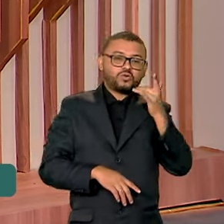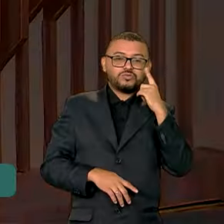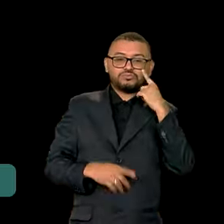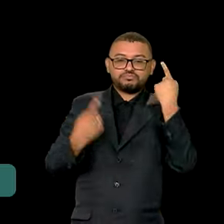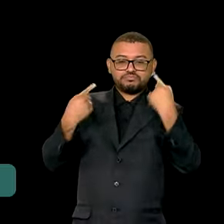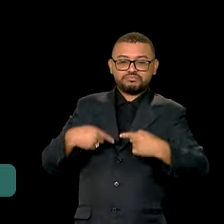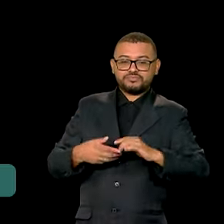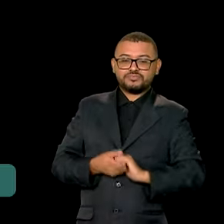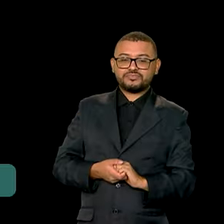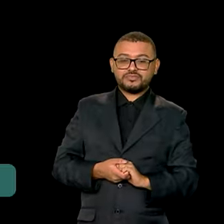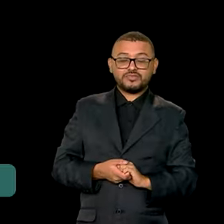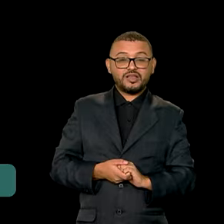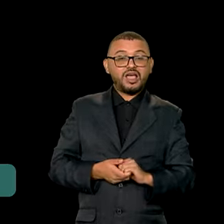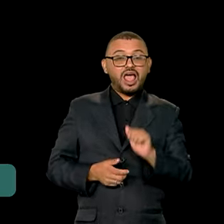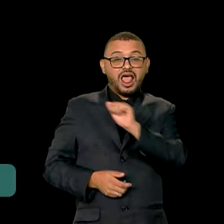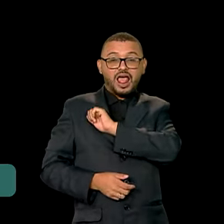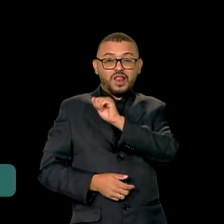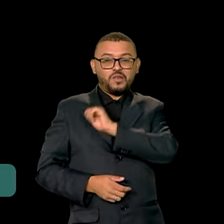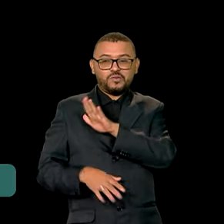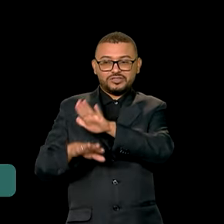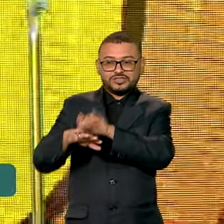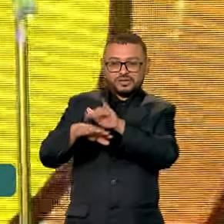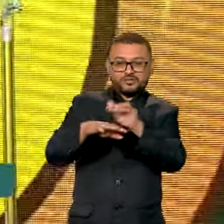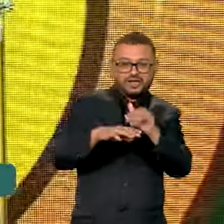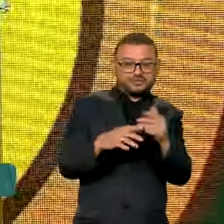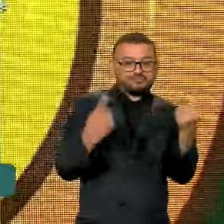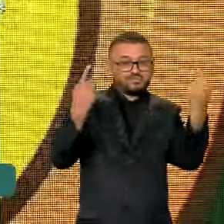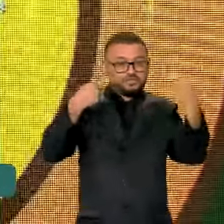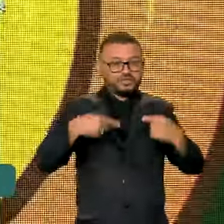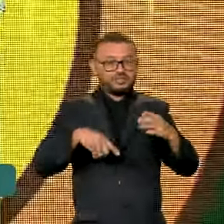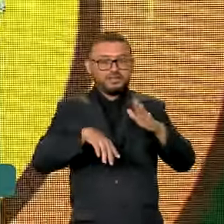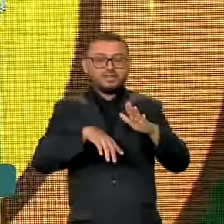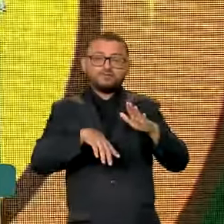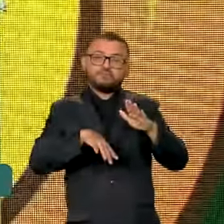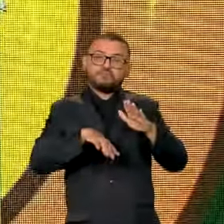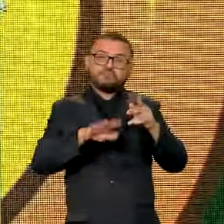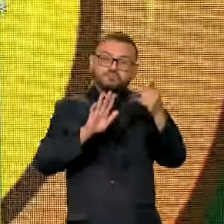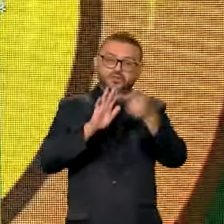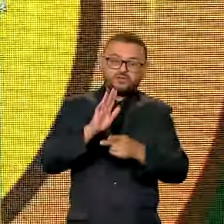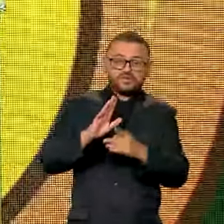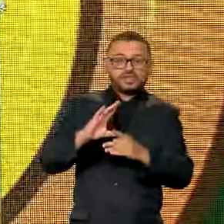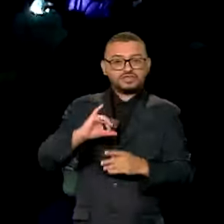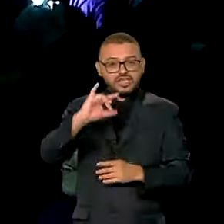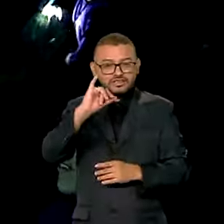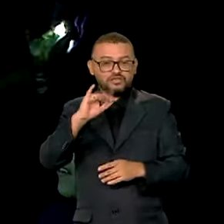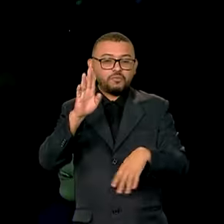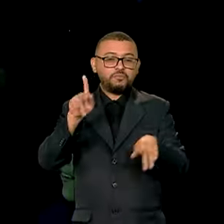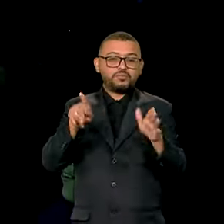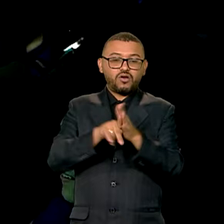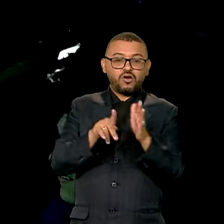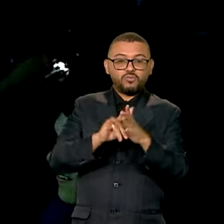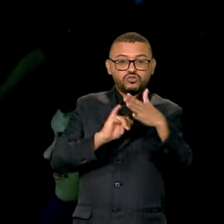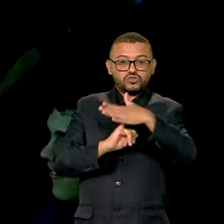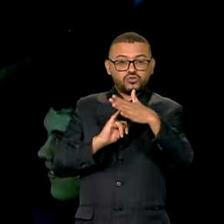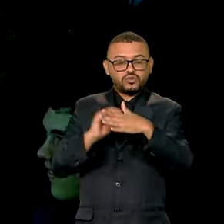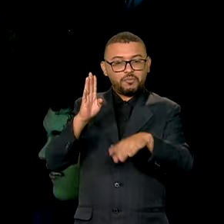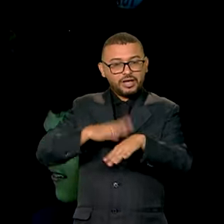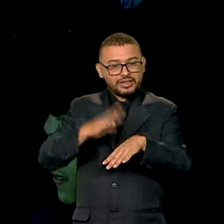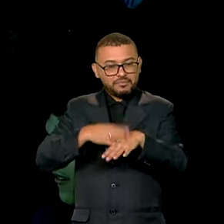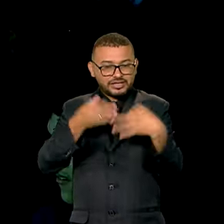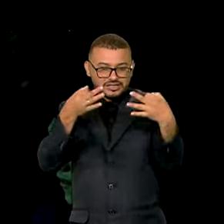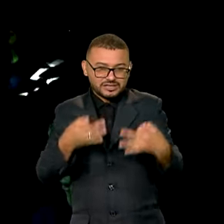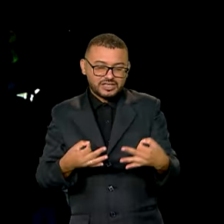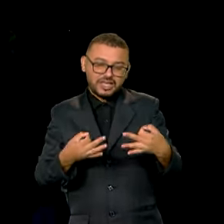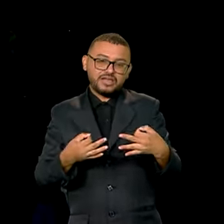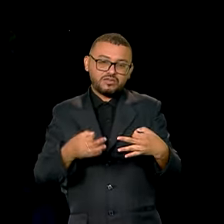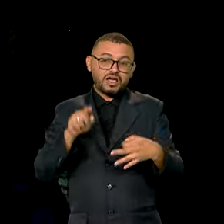No evento, os alunos foram convidados a participar do programa de iniciação científica do Instituto de Matemática Pura e